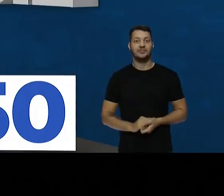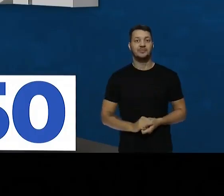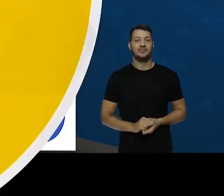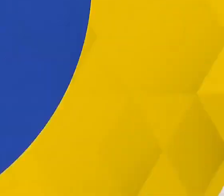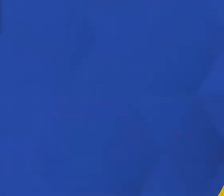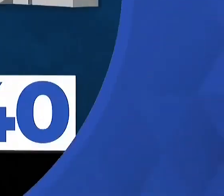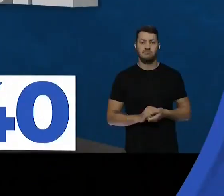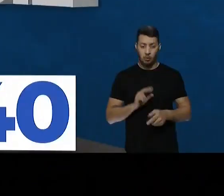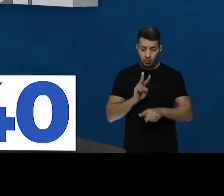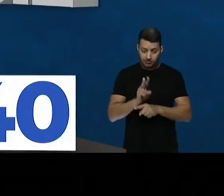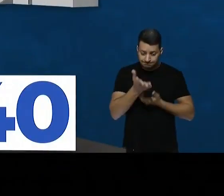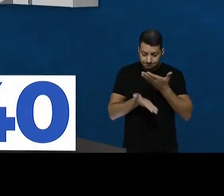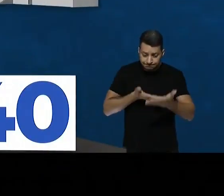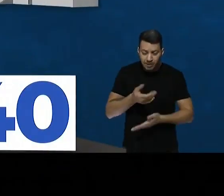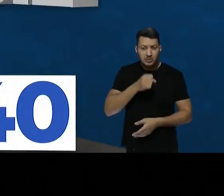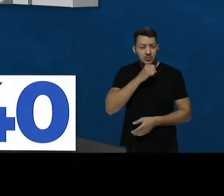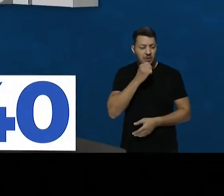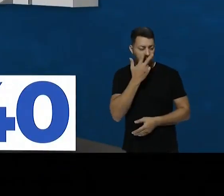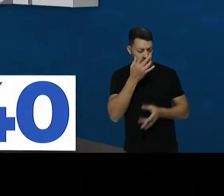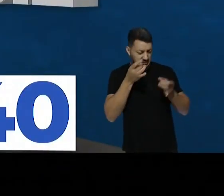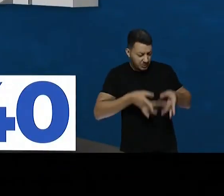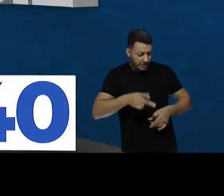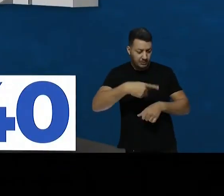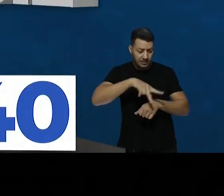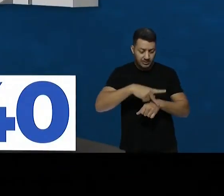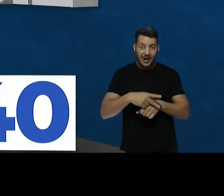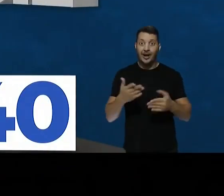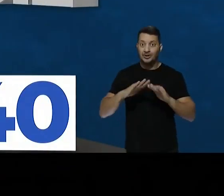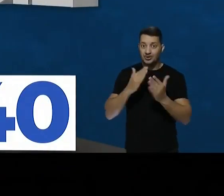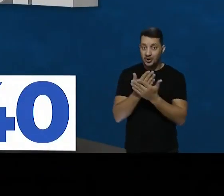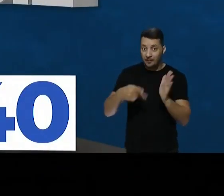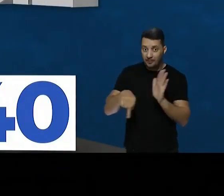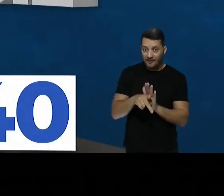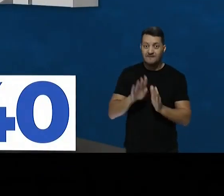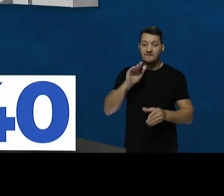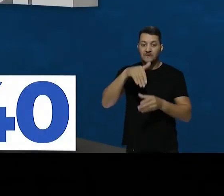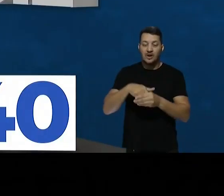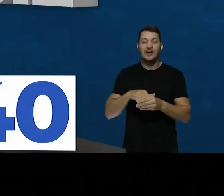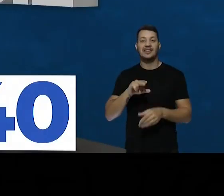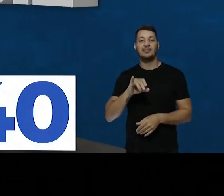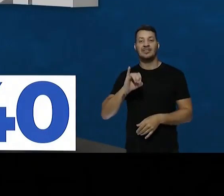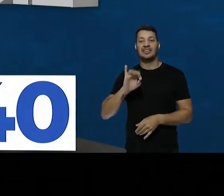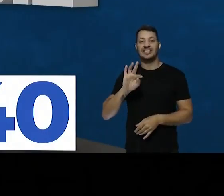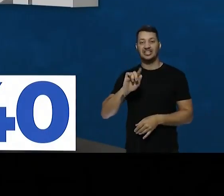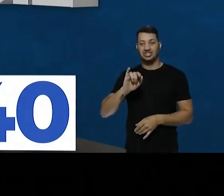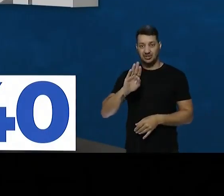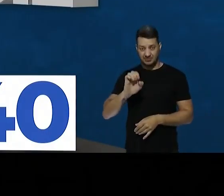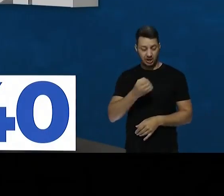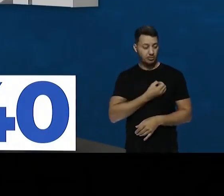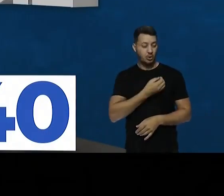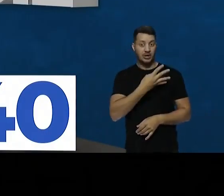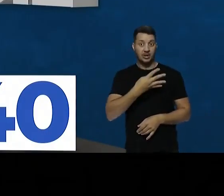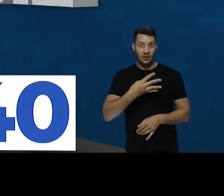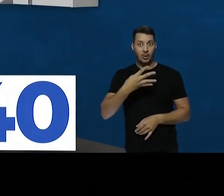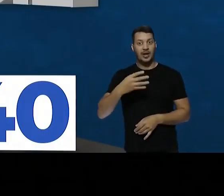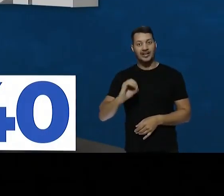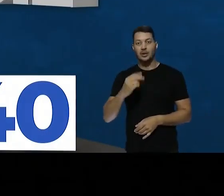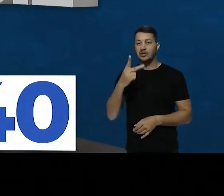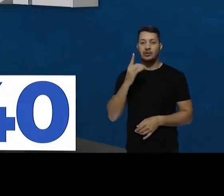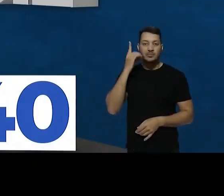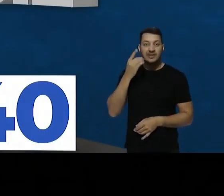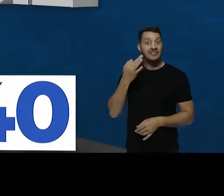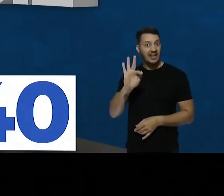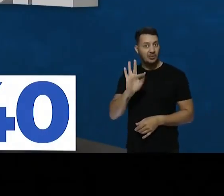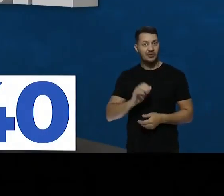,50. Vamos cuidar dos idosos, tão abandonados em nosso país. Pela creche do idoso, vote Irmão Itajibi, 44